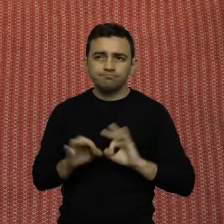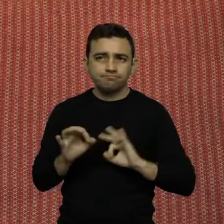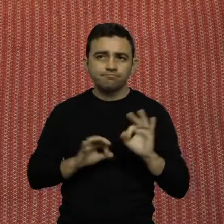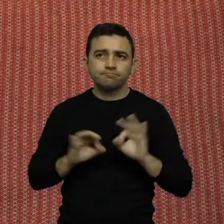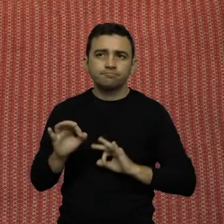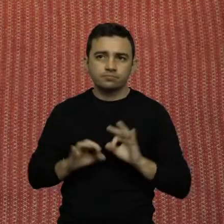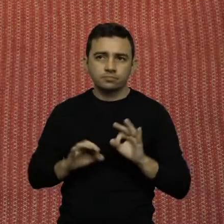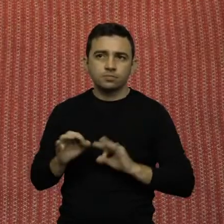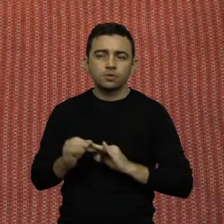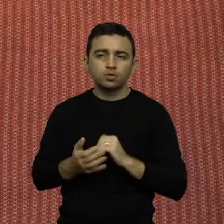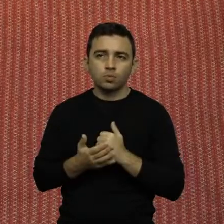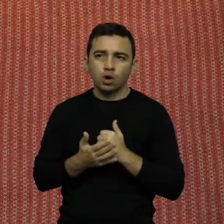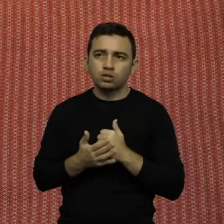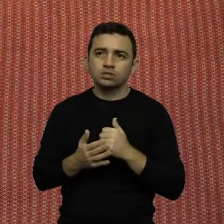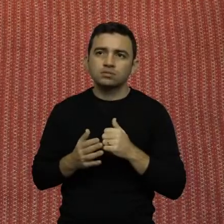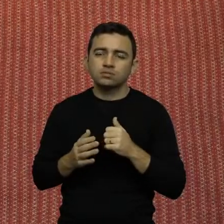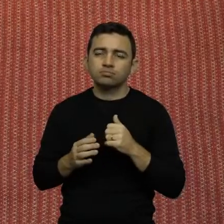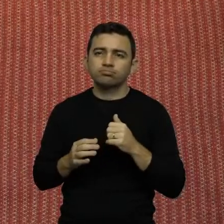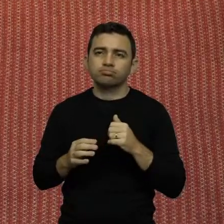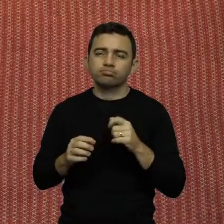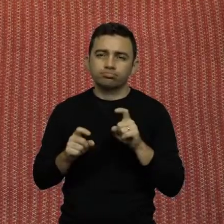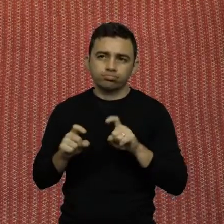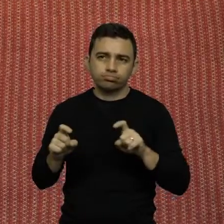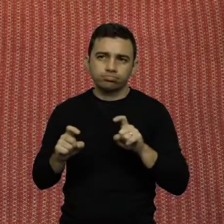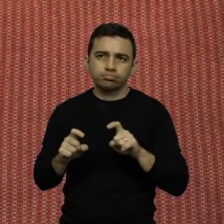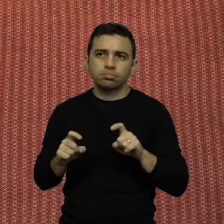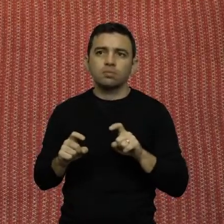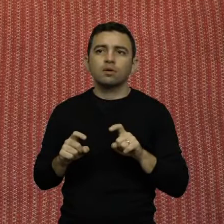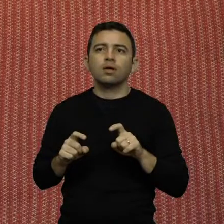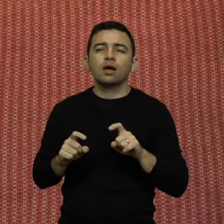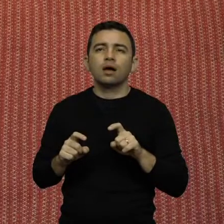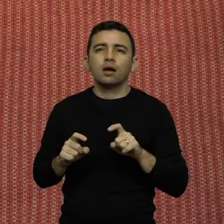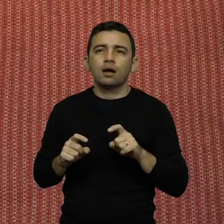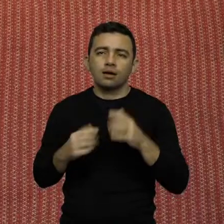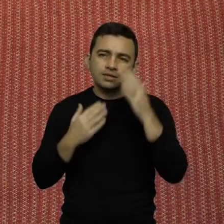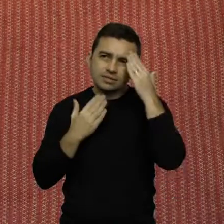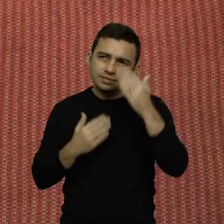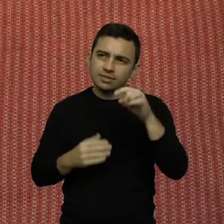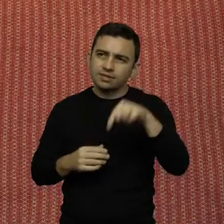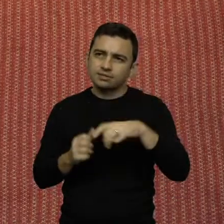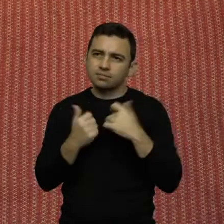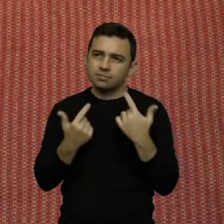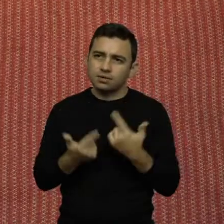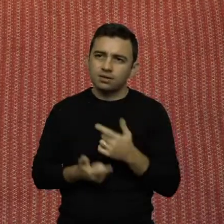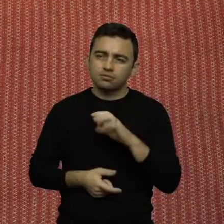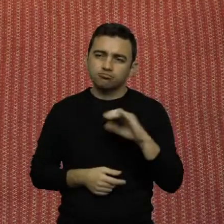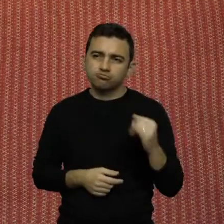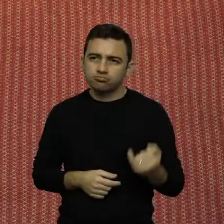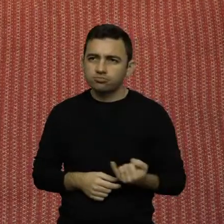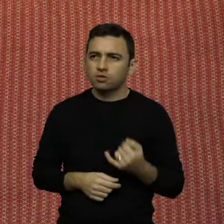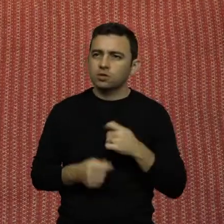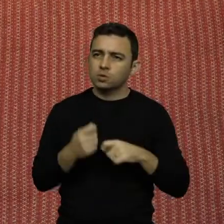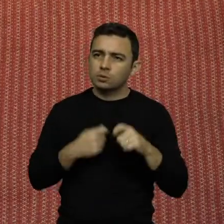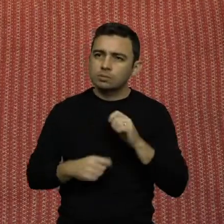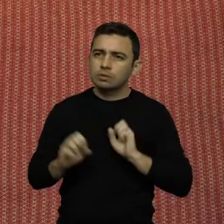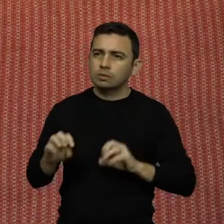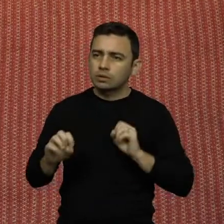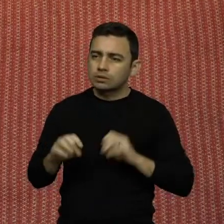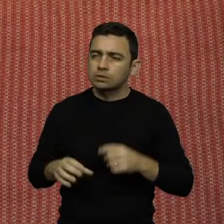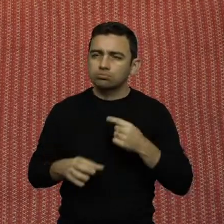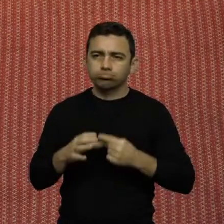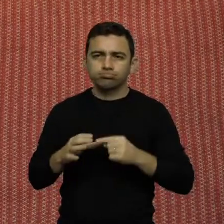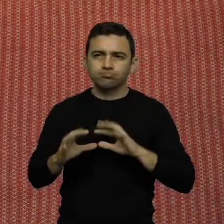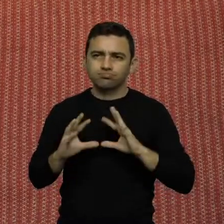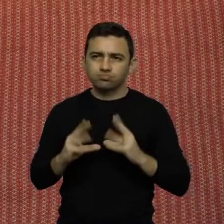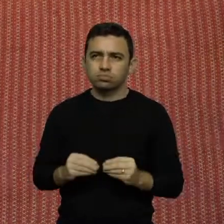eletrônica no âmbito do Estado de Santa Catarina, agradecer a essa casa, a Comissão de Constituição e Justiça, Economia, Educação. É um